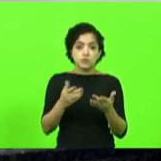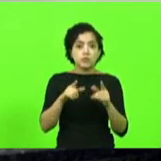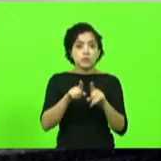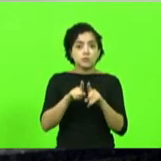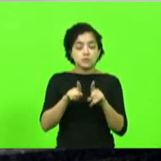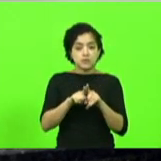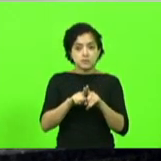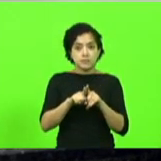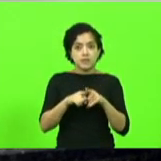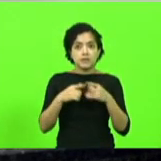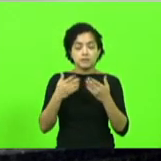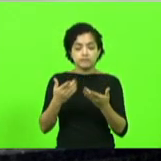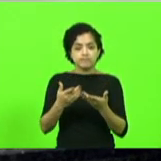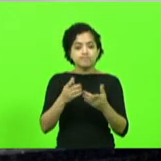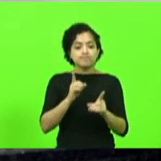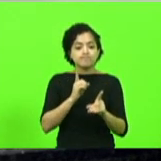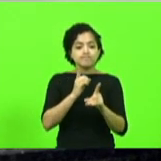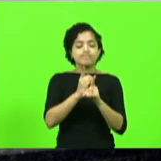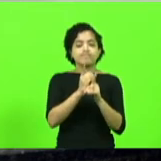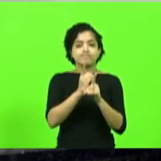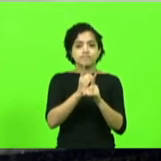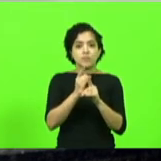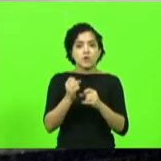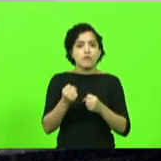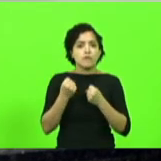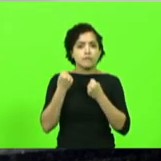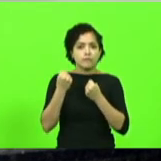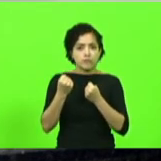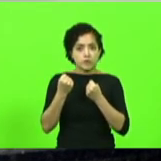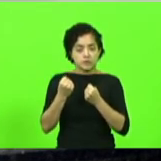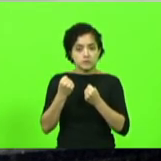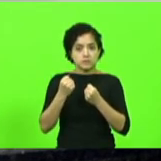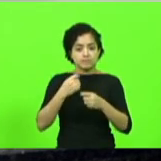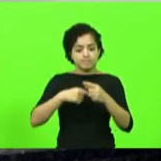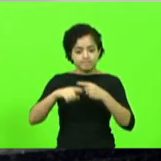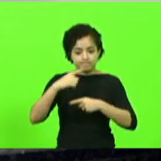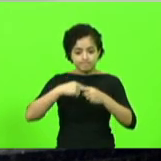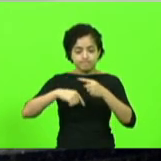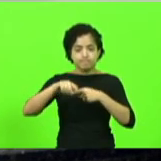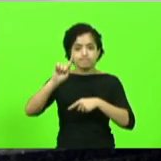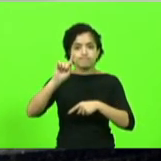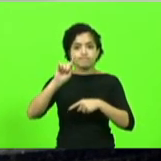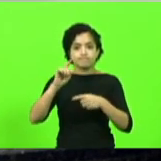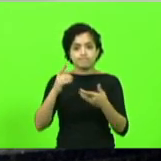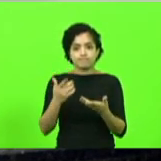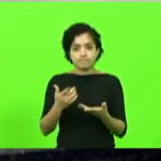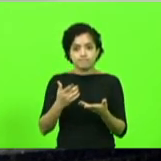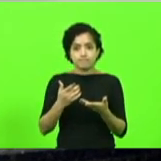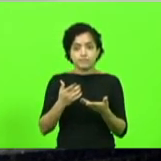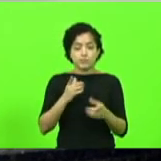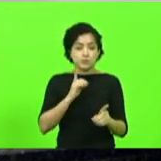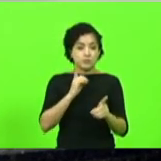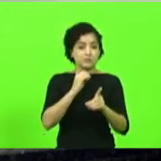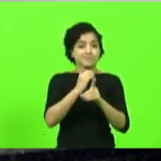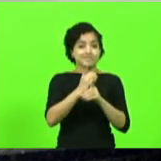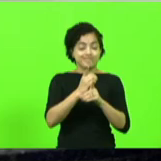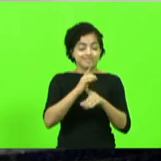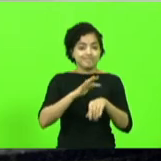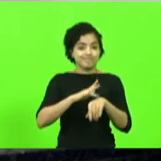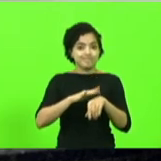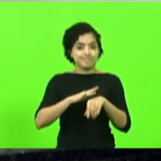para encontrar forças para superar o impacto da descoberta de um câncer.